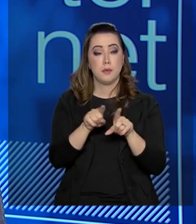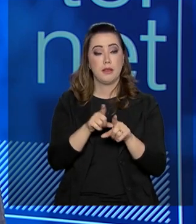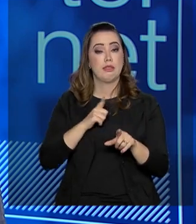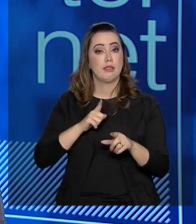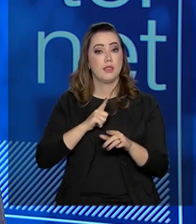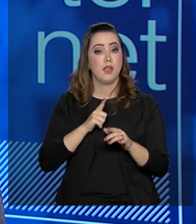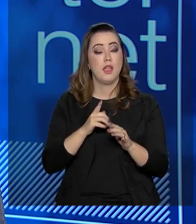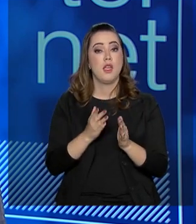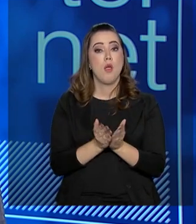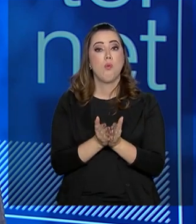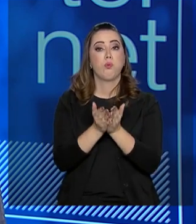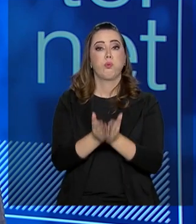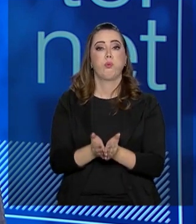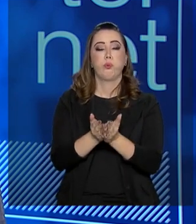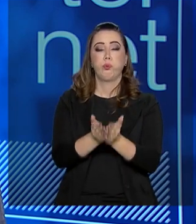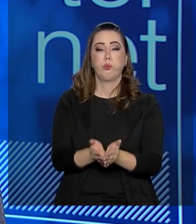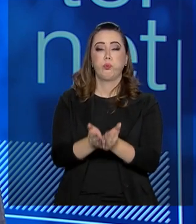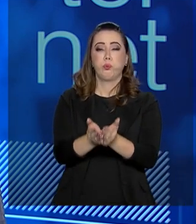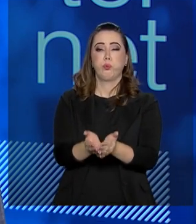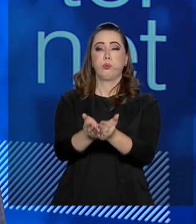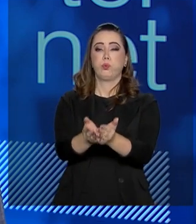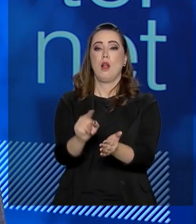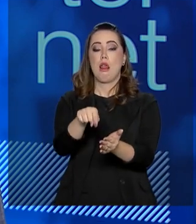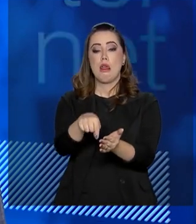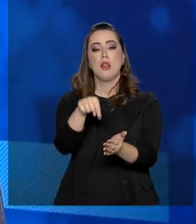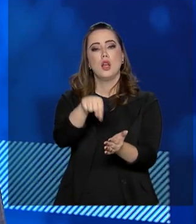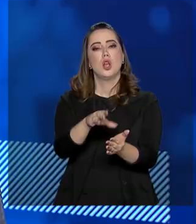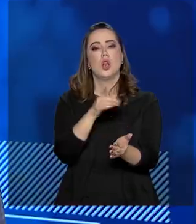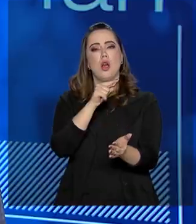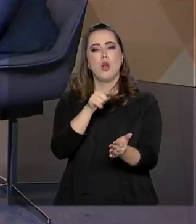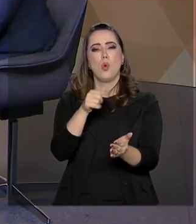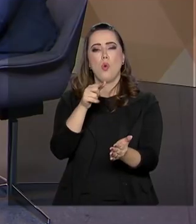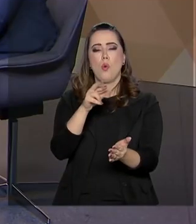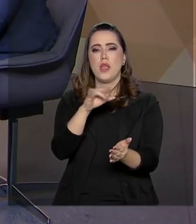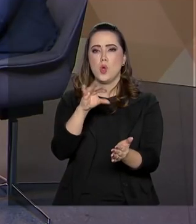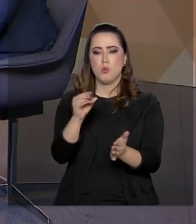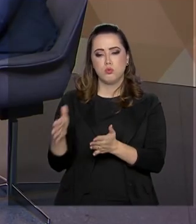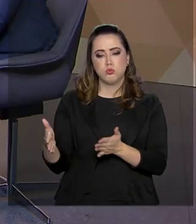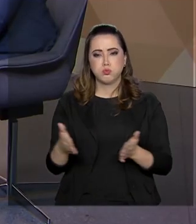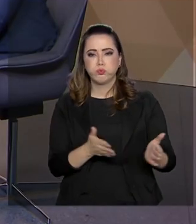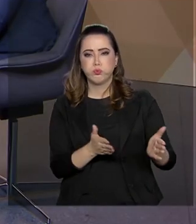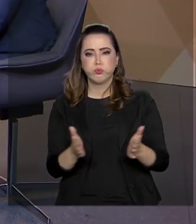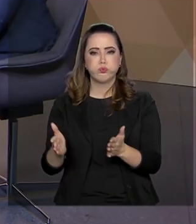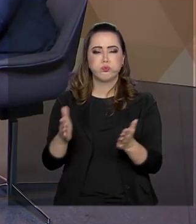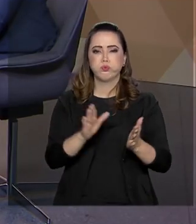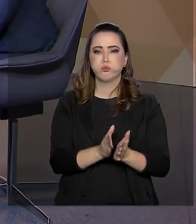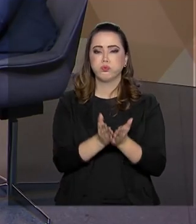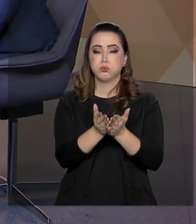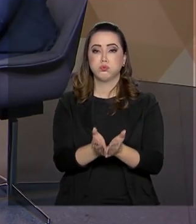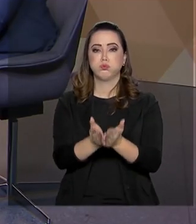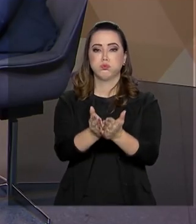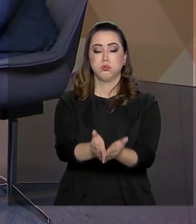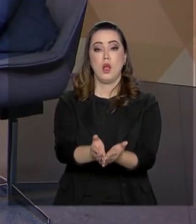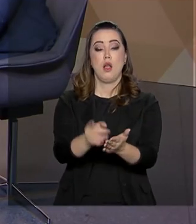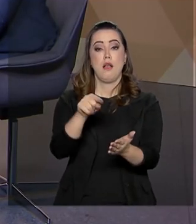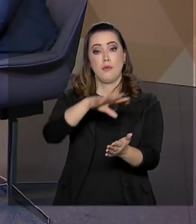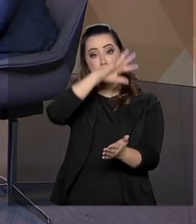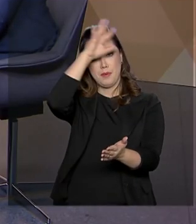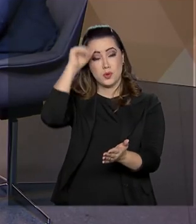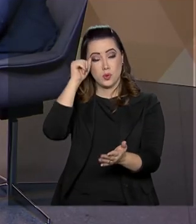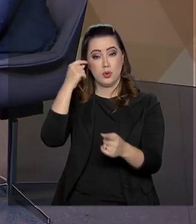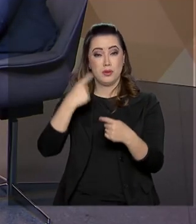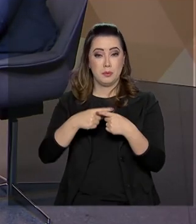da Amazônia. Nós estamos hoje na Amazônia com um grande desafio, porque muitos barcos estão parados. Porque, no